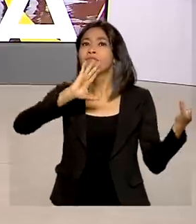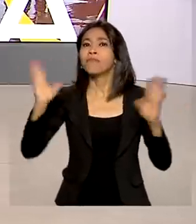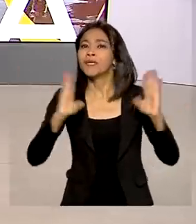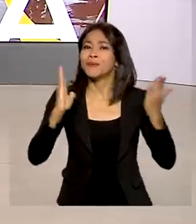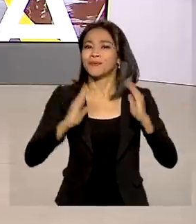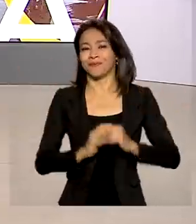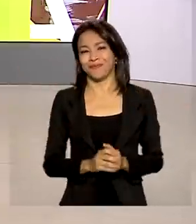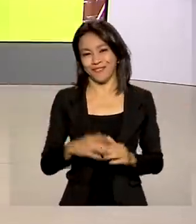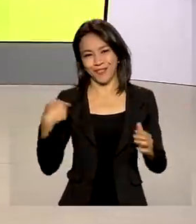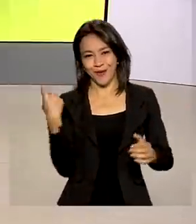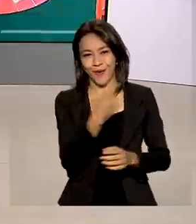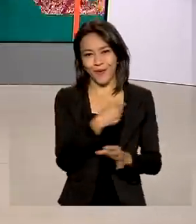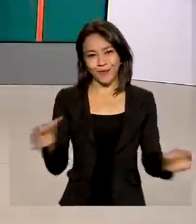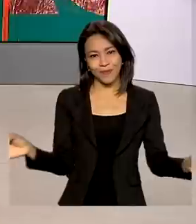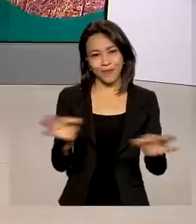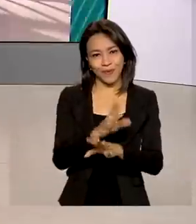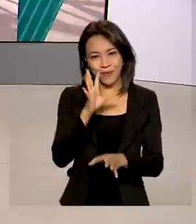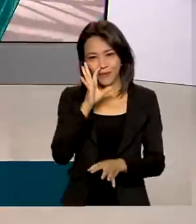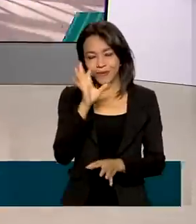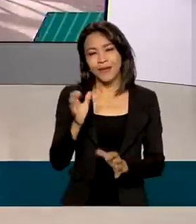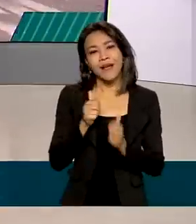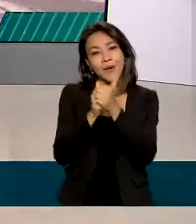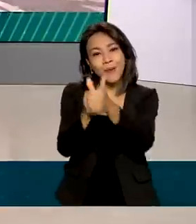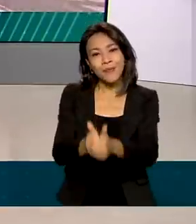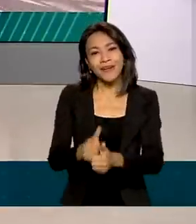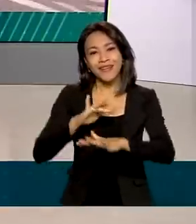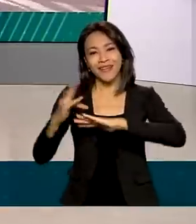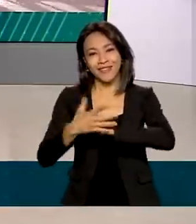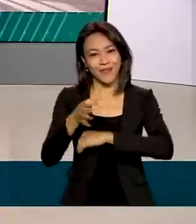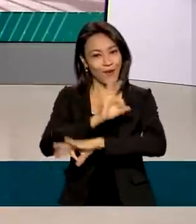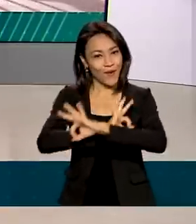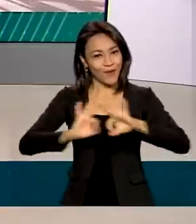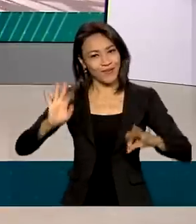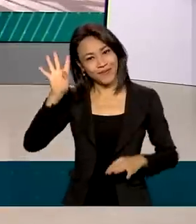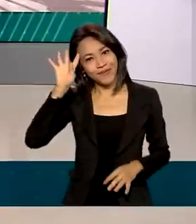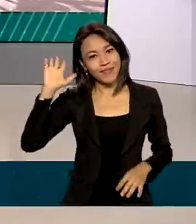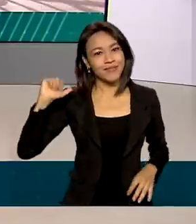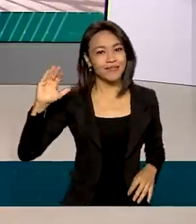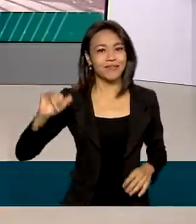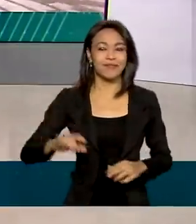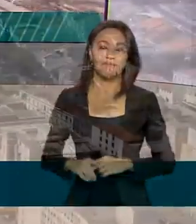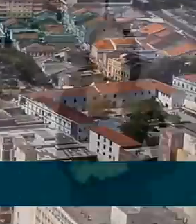Brasil em Dia fica por aqui, nos acompanhe pelas redes sociais. Ótima quarta. Tchau.